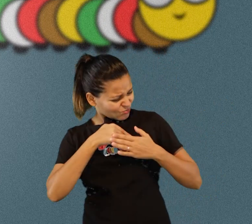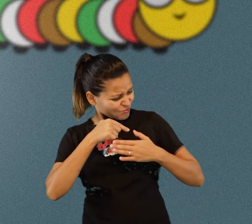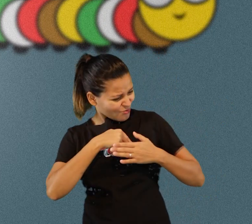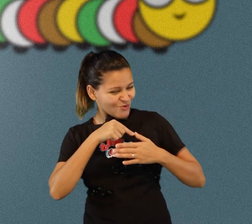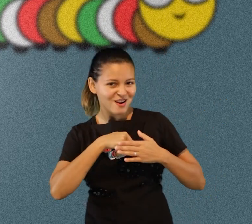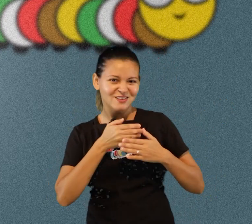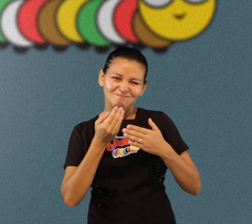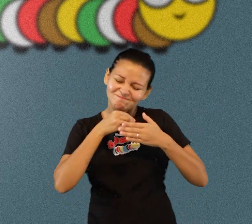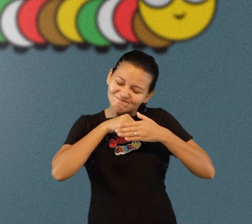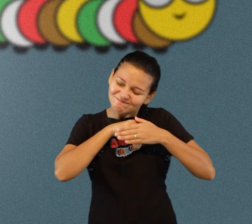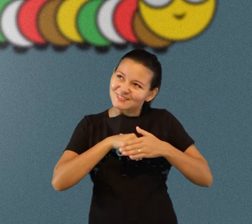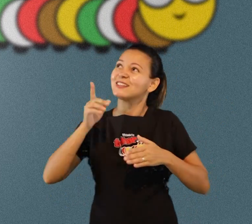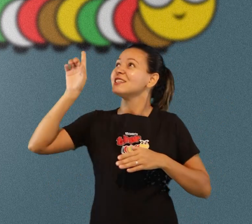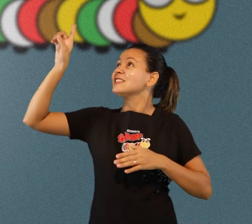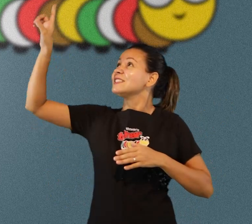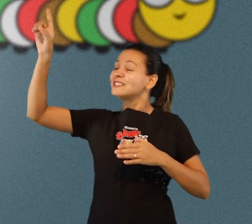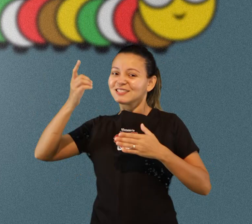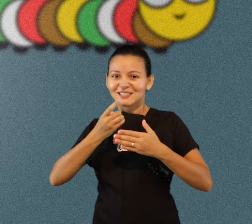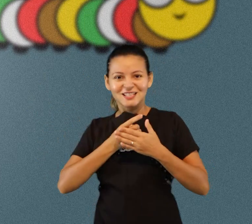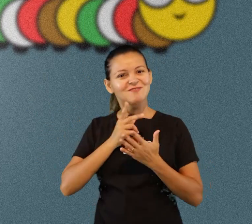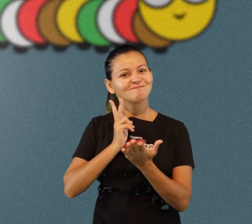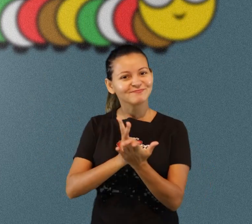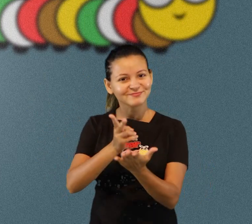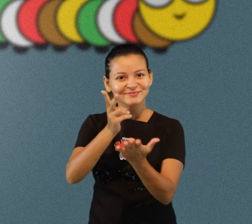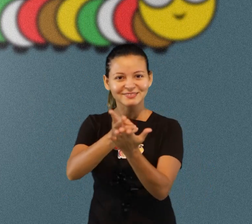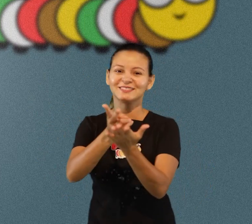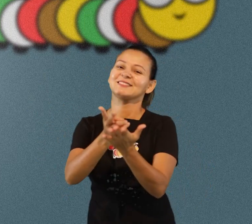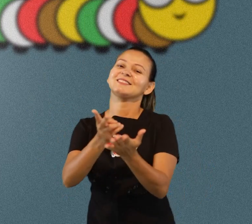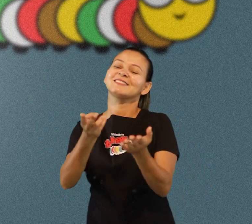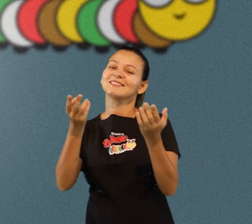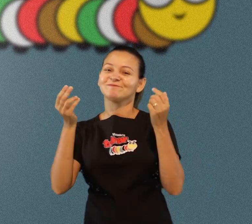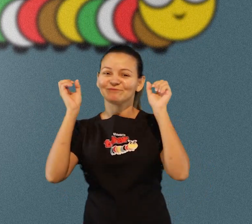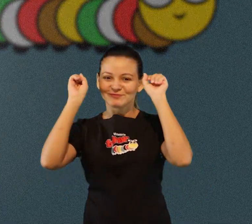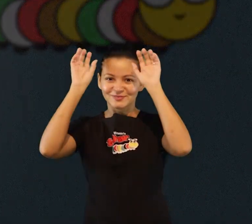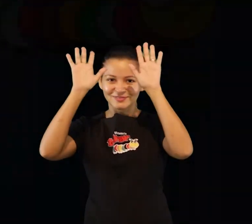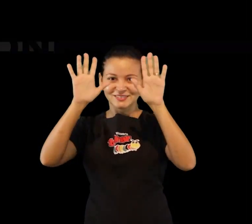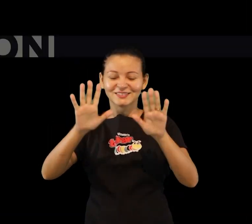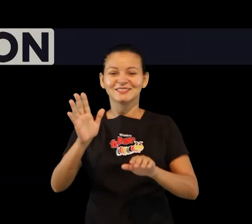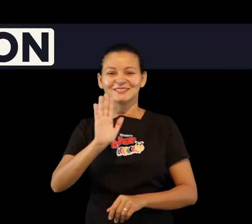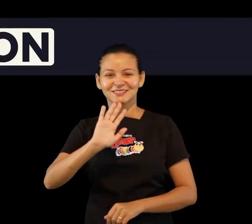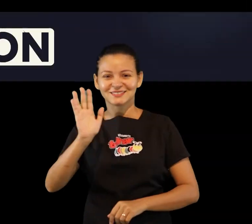esteja na sua casa no seu coração principalmente tá bom